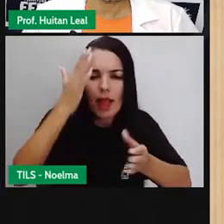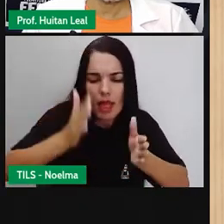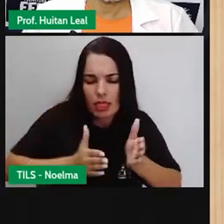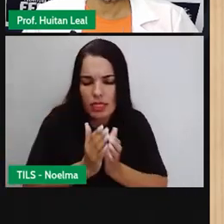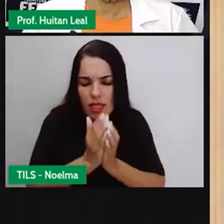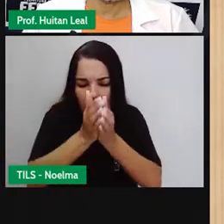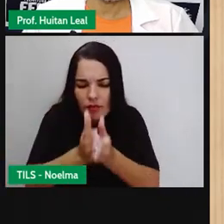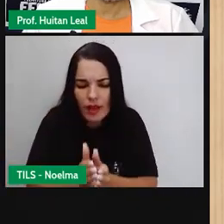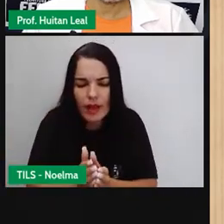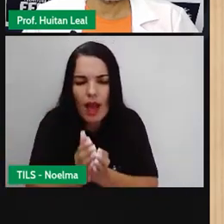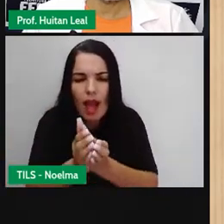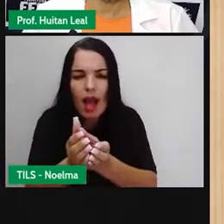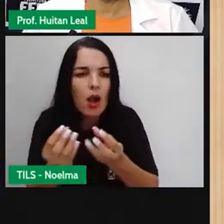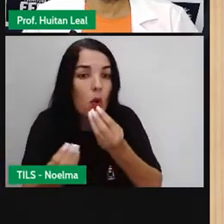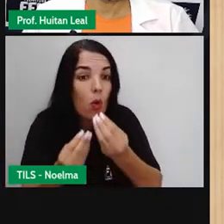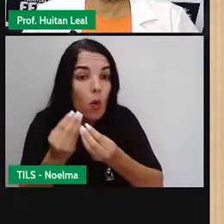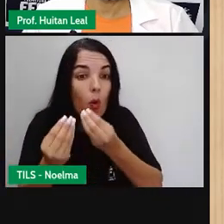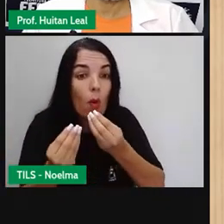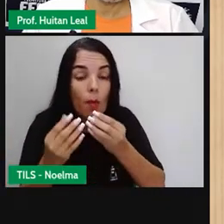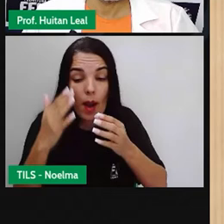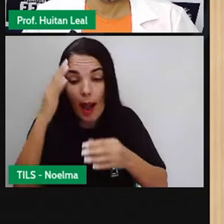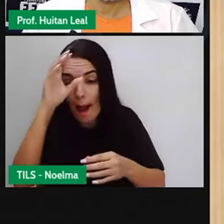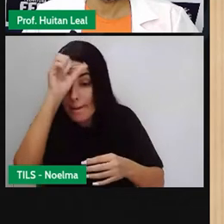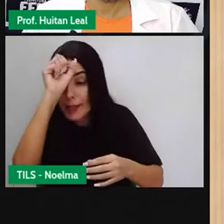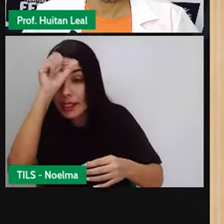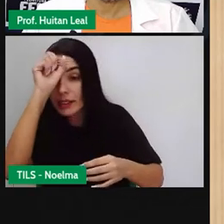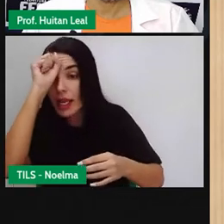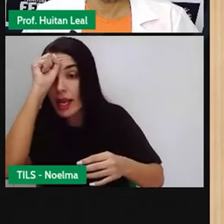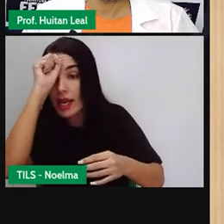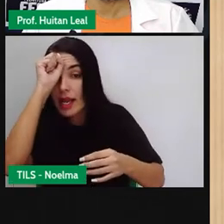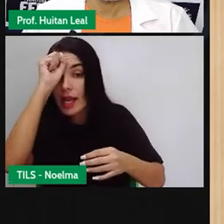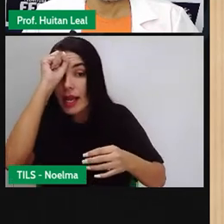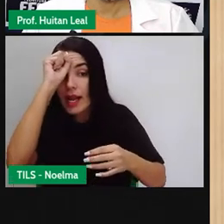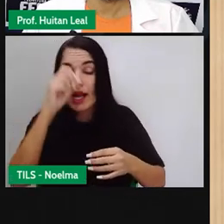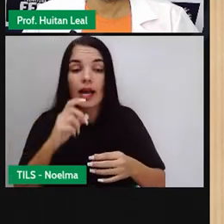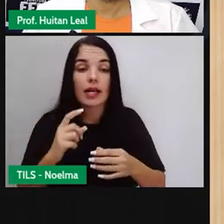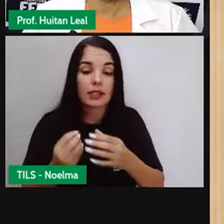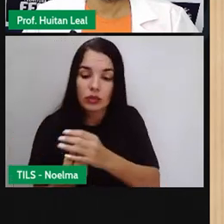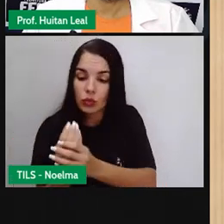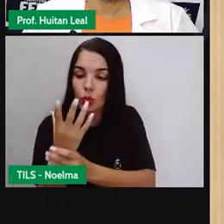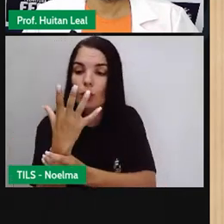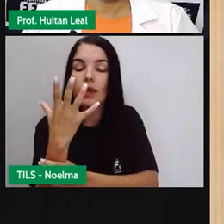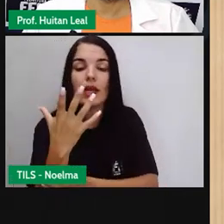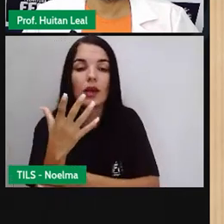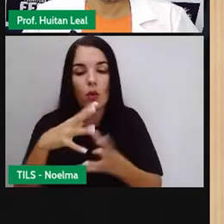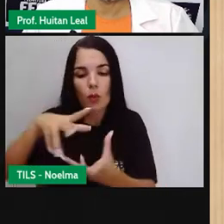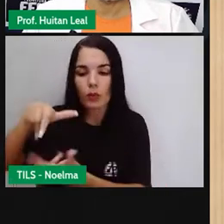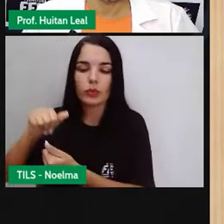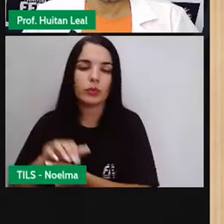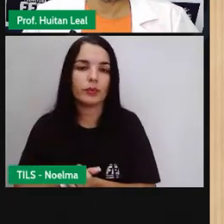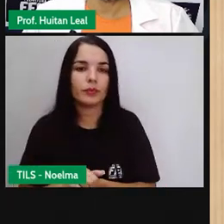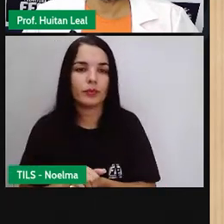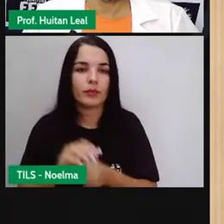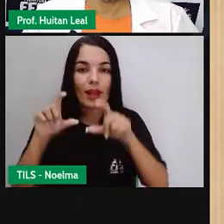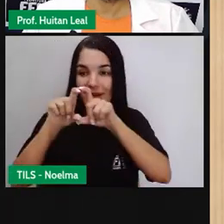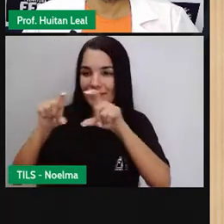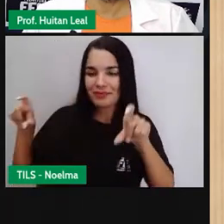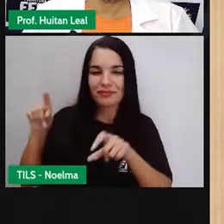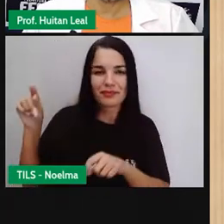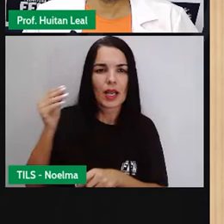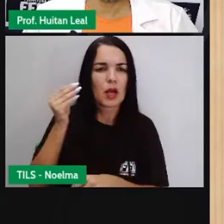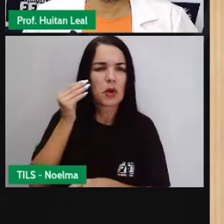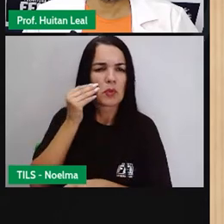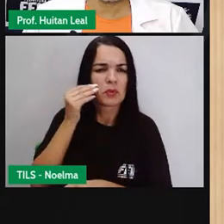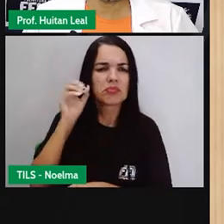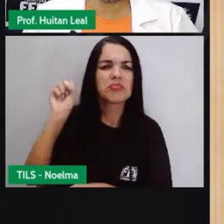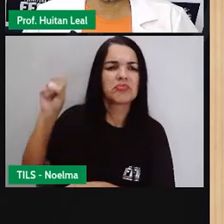comportar em uma viagem marítima. E aí, essa pequena que vem nos diz o seguinte, e assim foi o